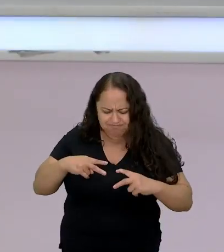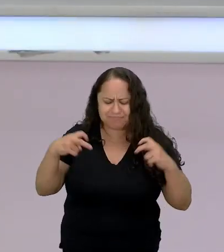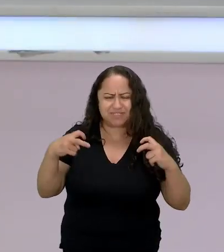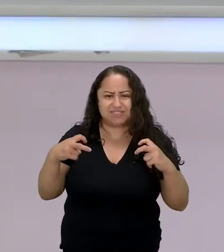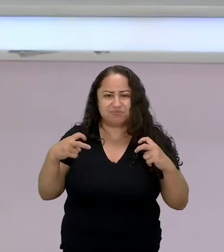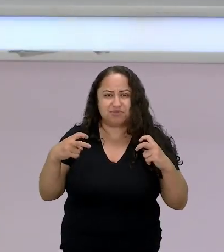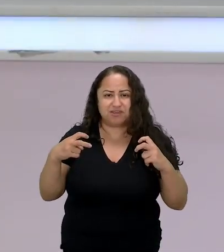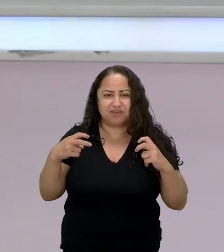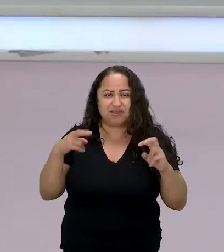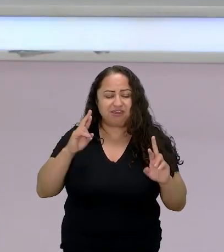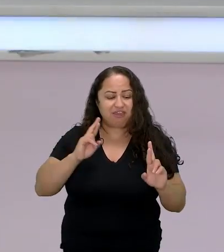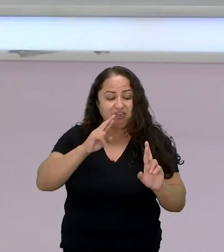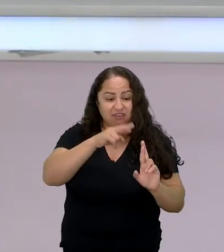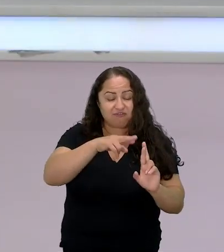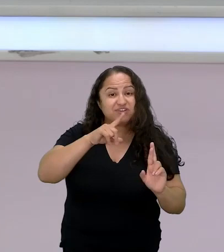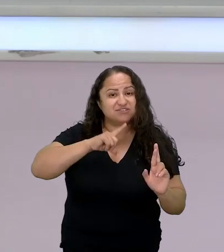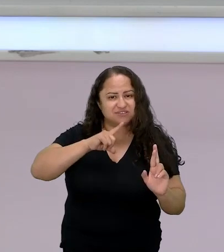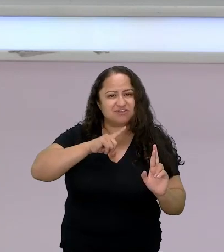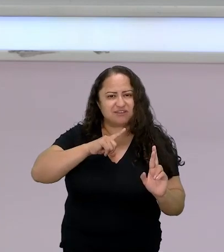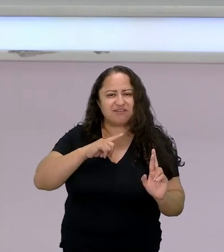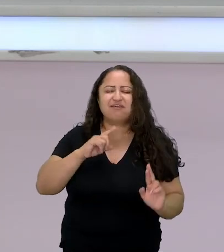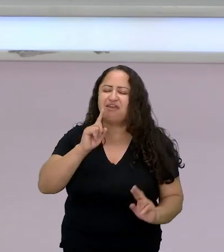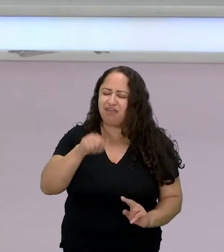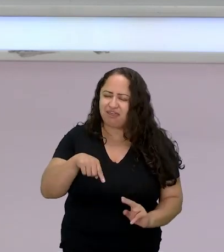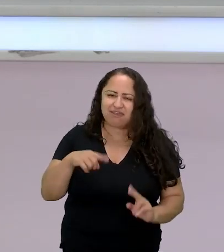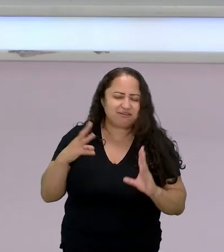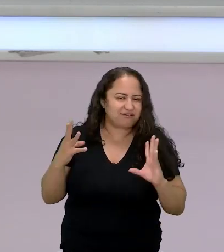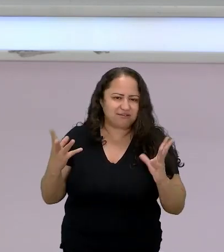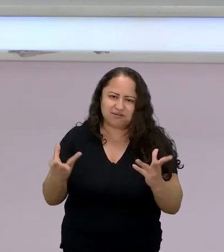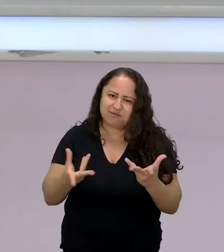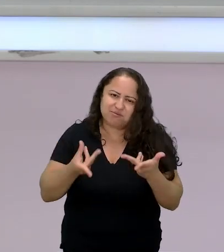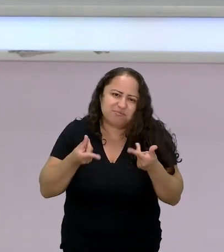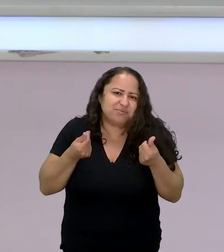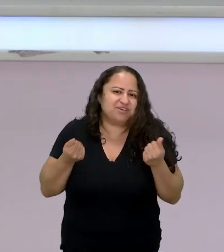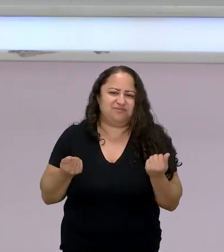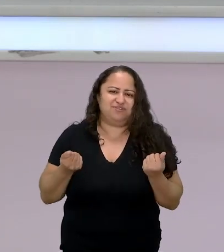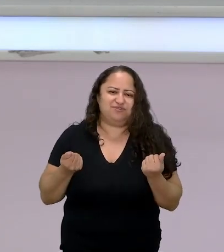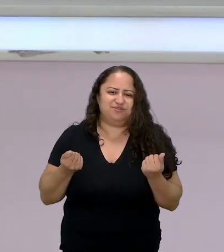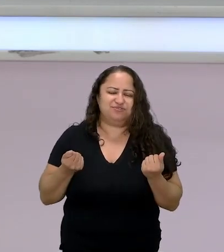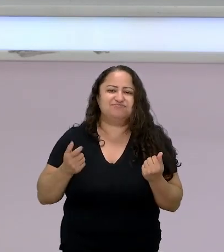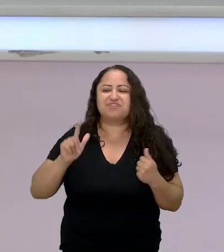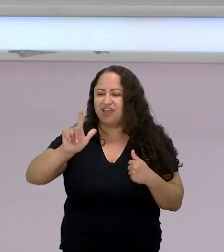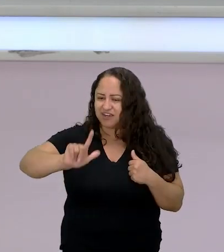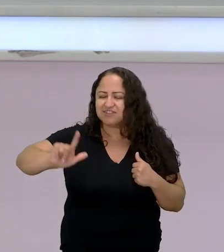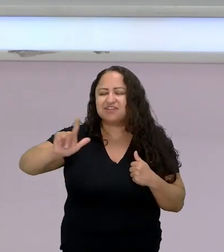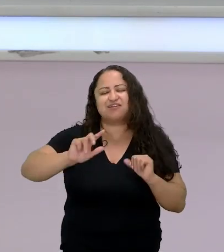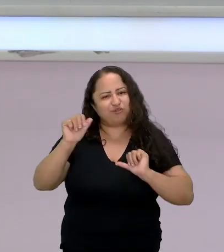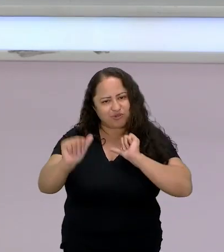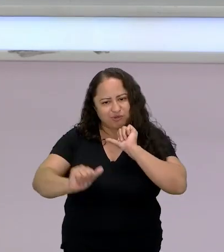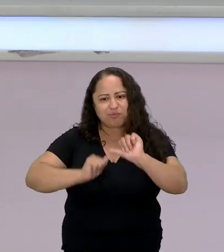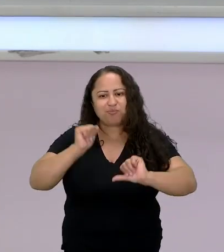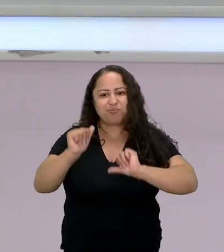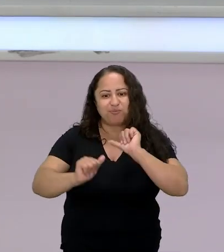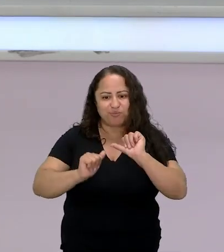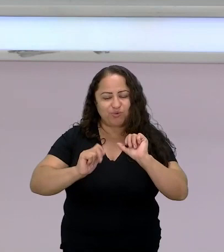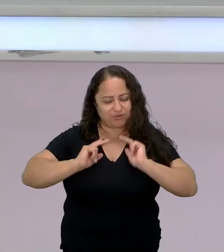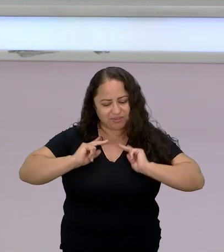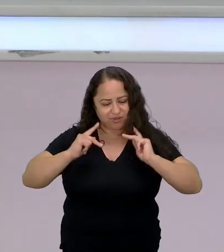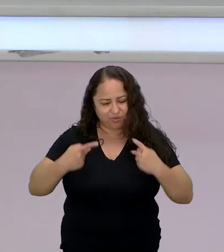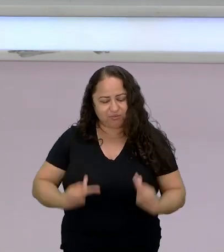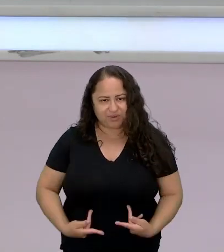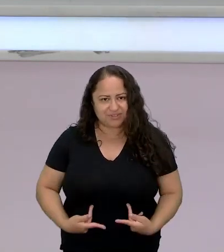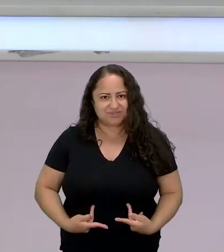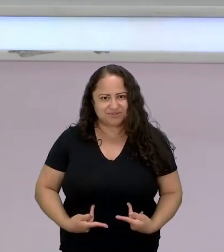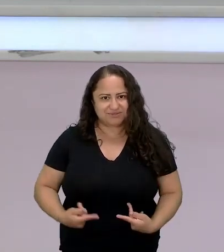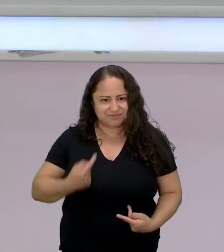referência. Isso é fantástico, gente. A literatura, ela transforma mesmo o ser humano. Que a